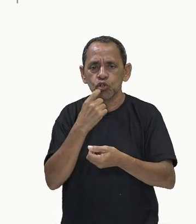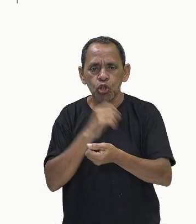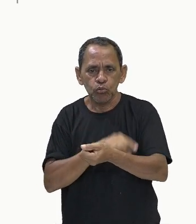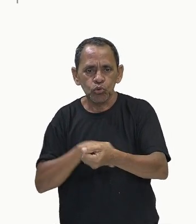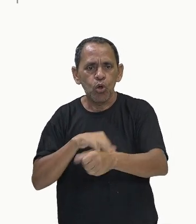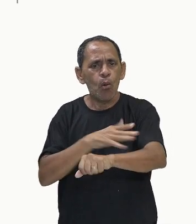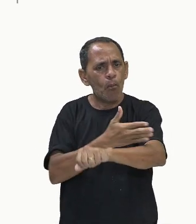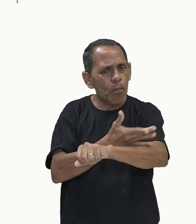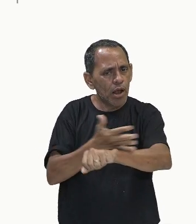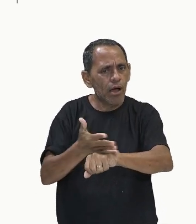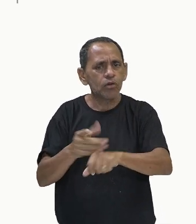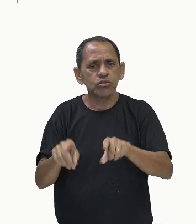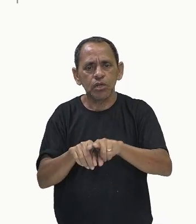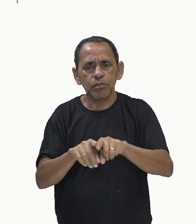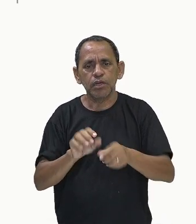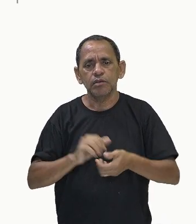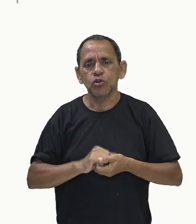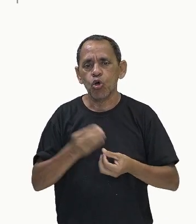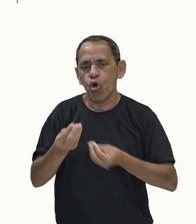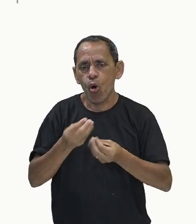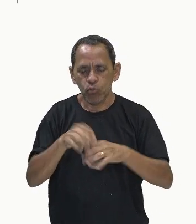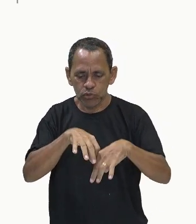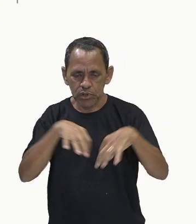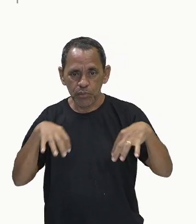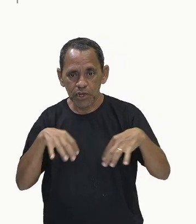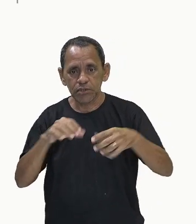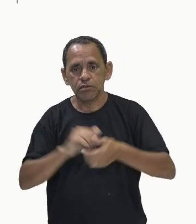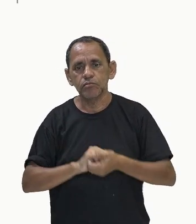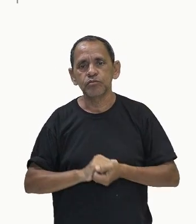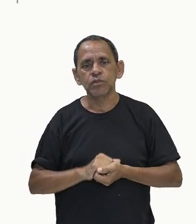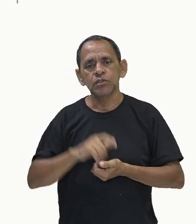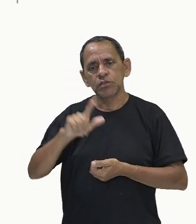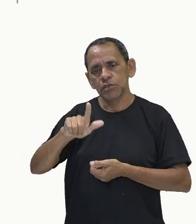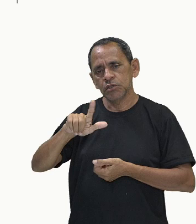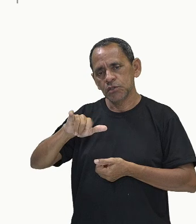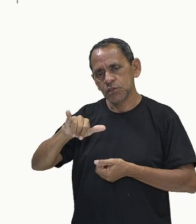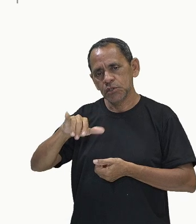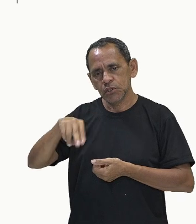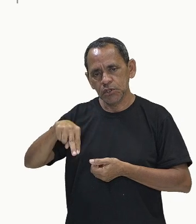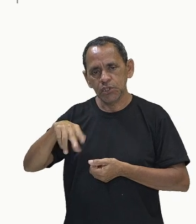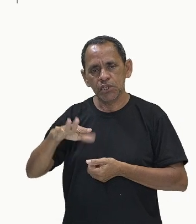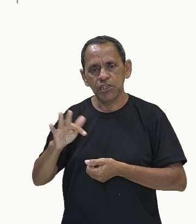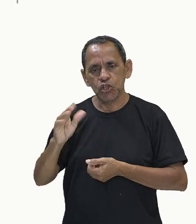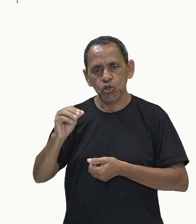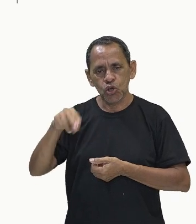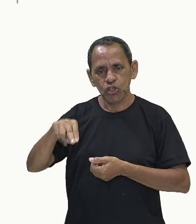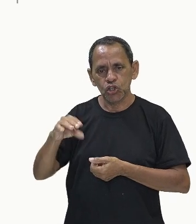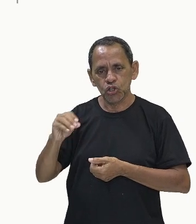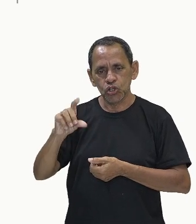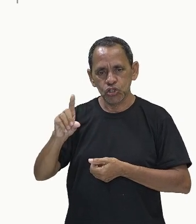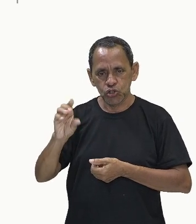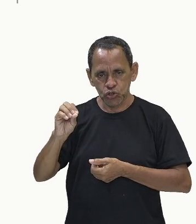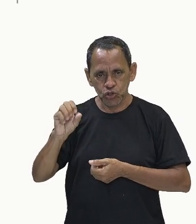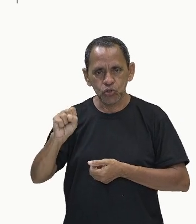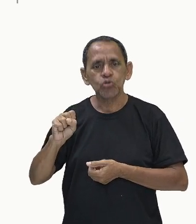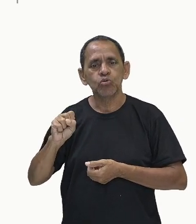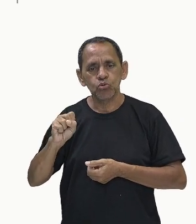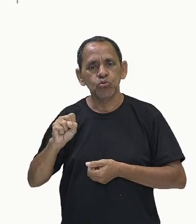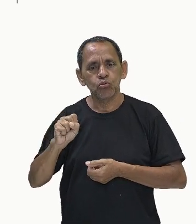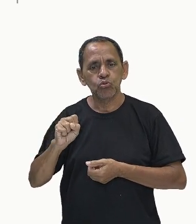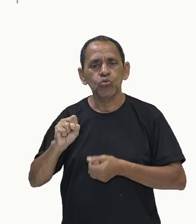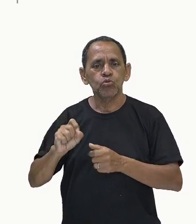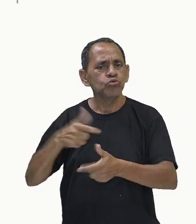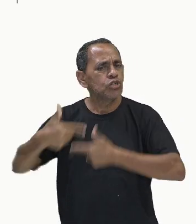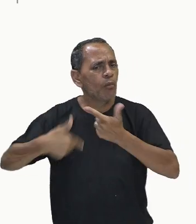Linfonodos, faço a observação aí dos linfonodos na imagem, atuam como filtros para linfa,